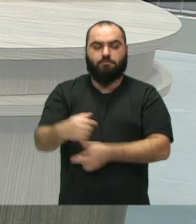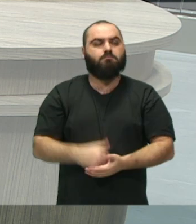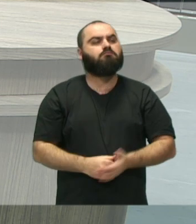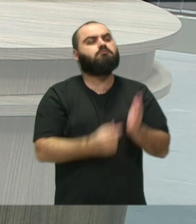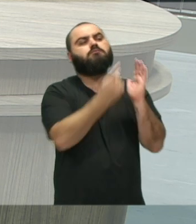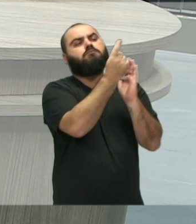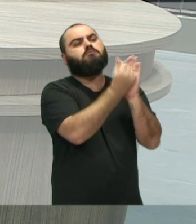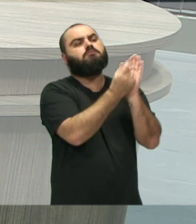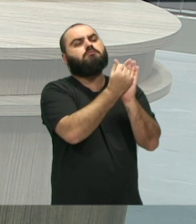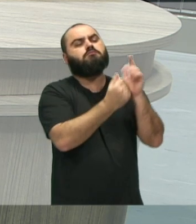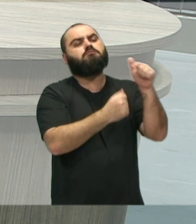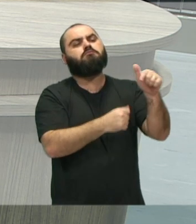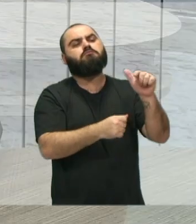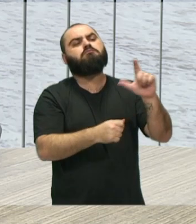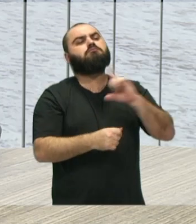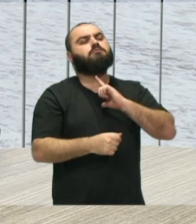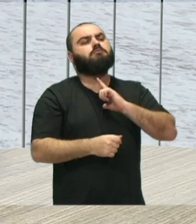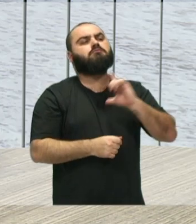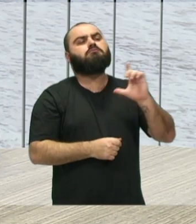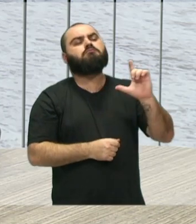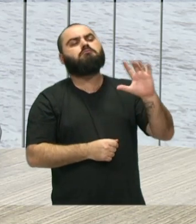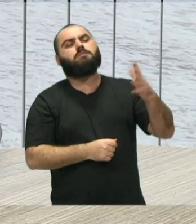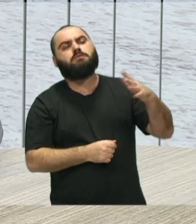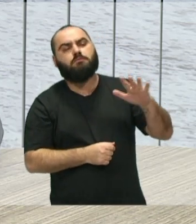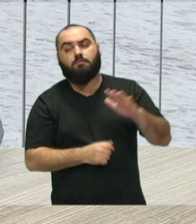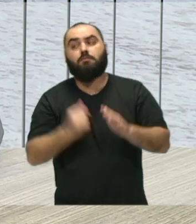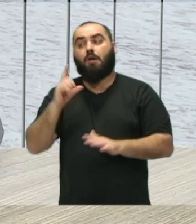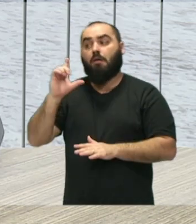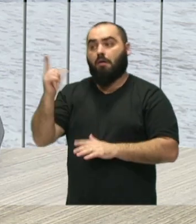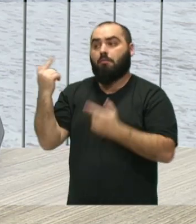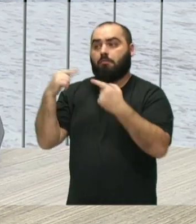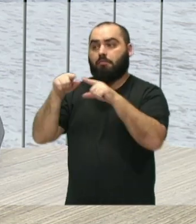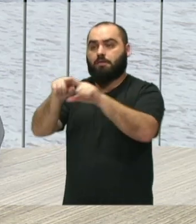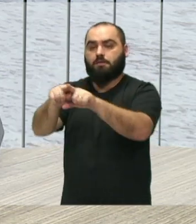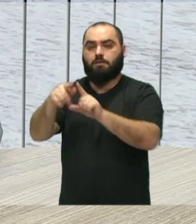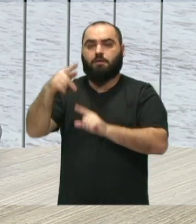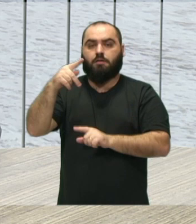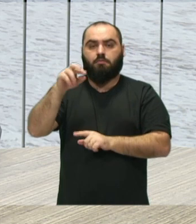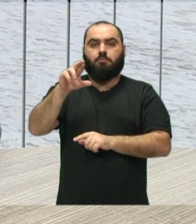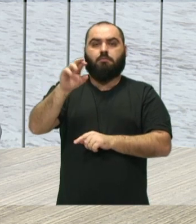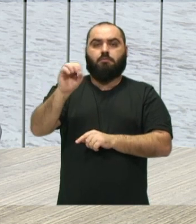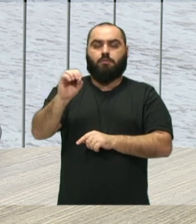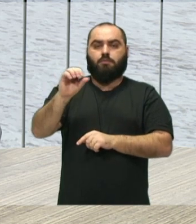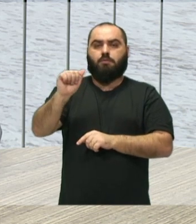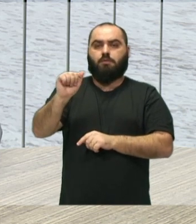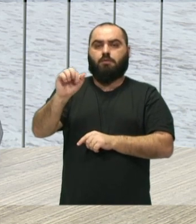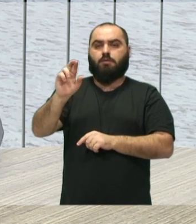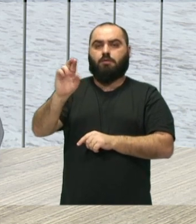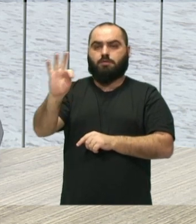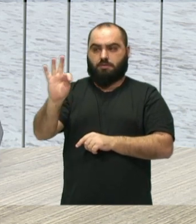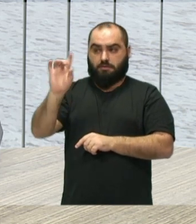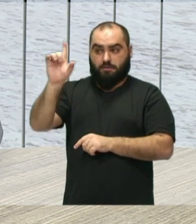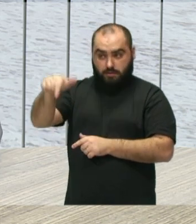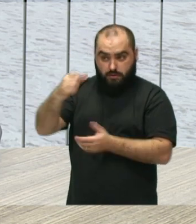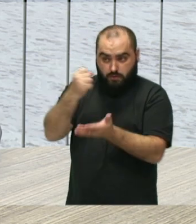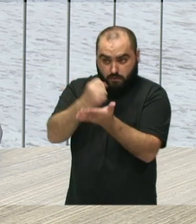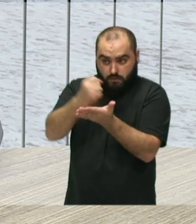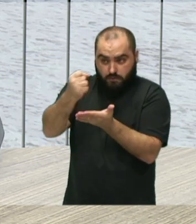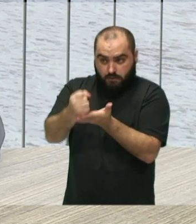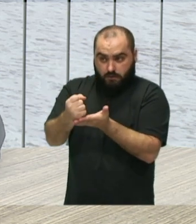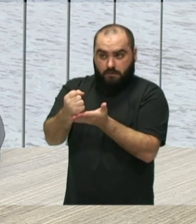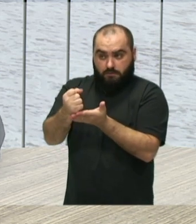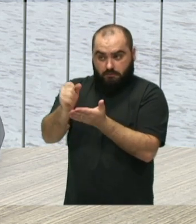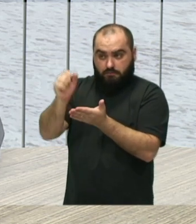do conservatório? Bom, nós temos uma parceria com uma entidade, que é a ProArte, que faz a contratação de professores, né, que é por meio de um